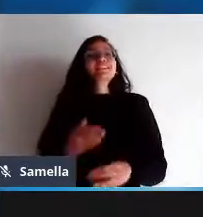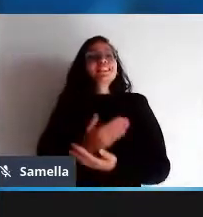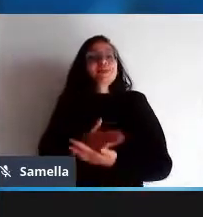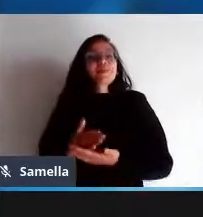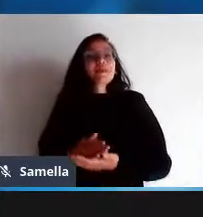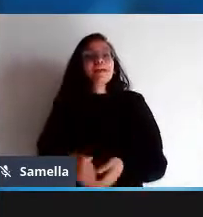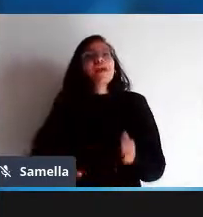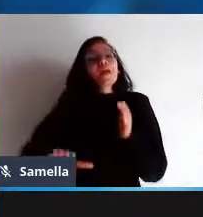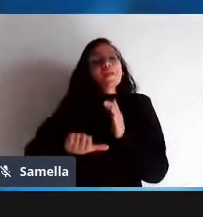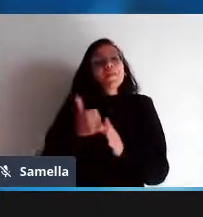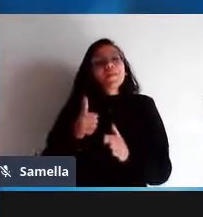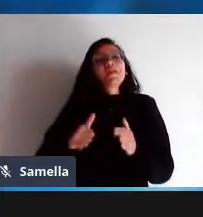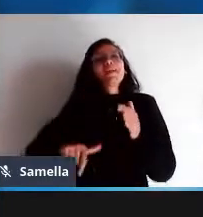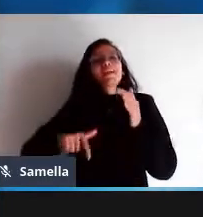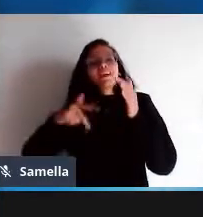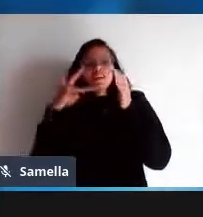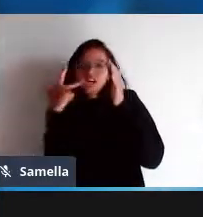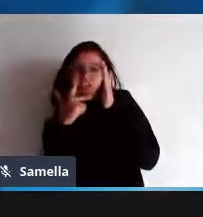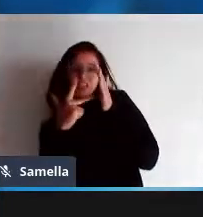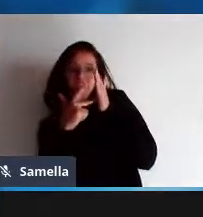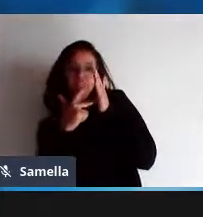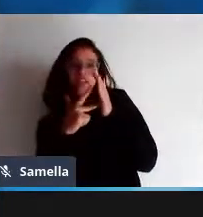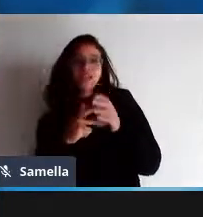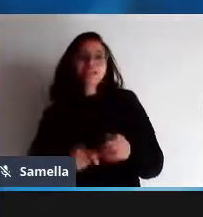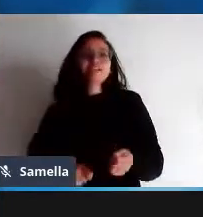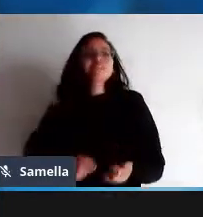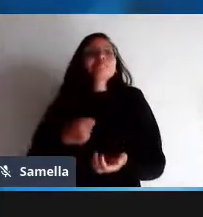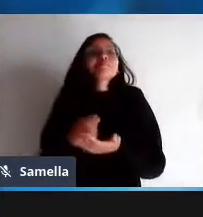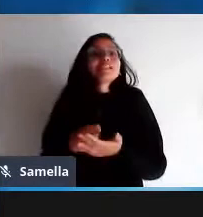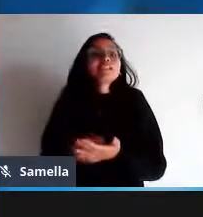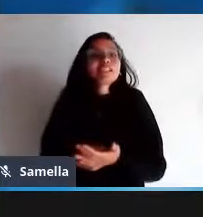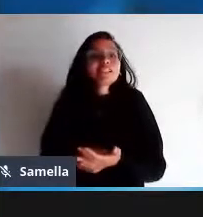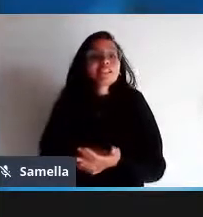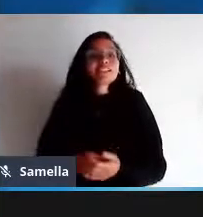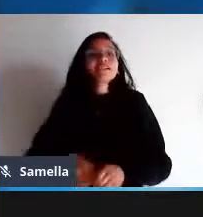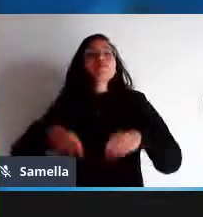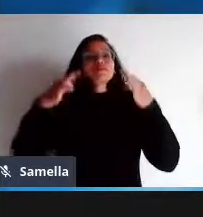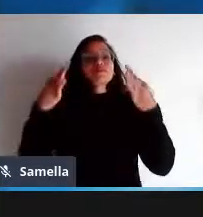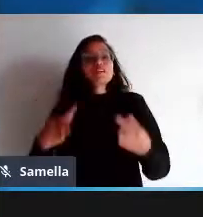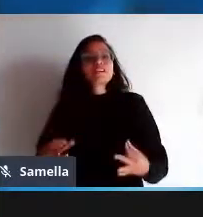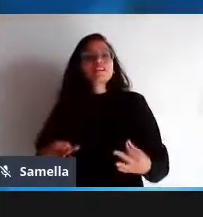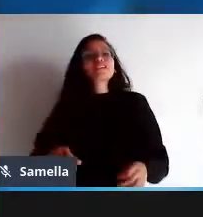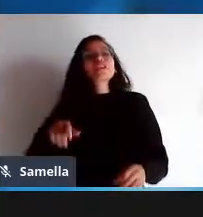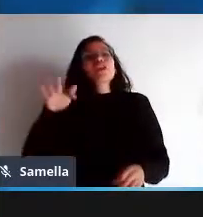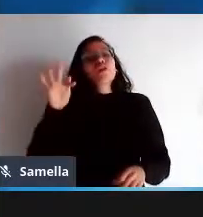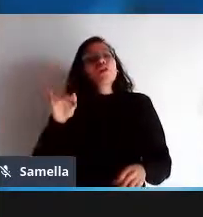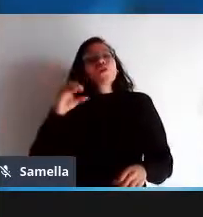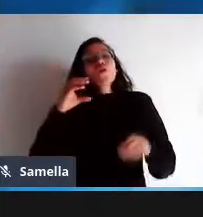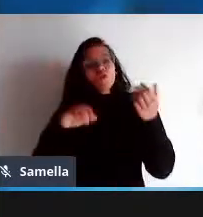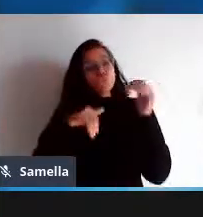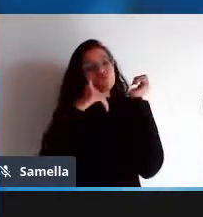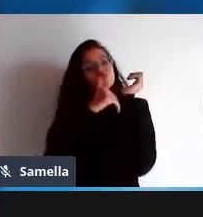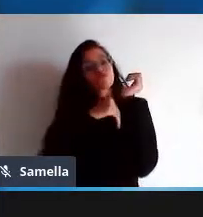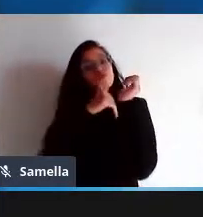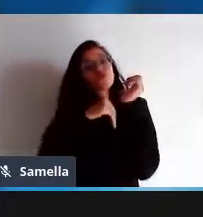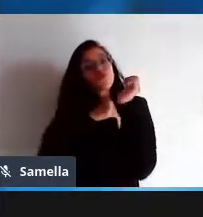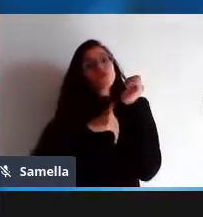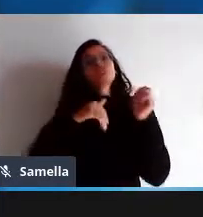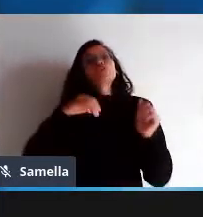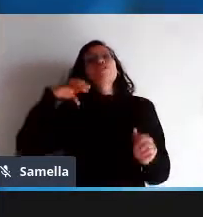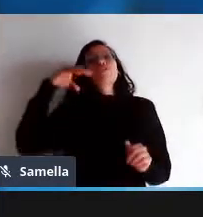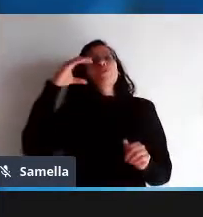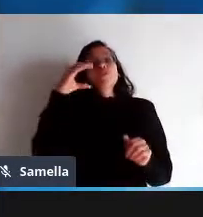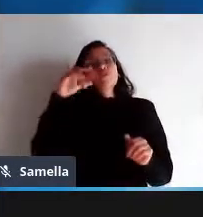e a liberdade três vão exigir o acesso ao código fonte que é o código do programa em si